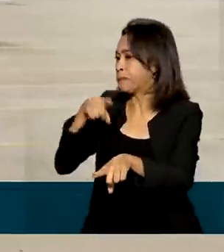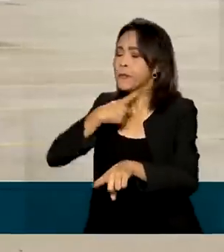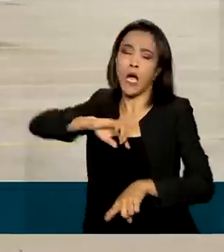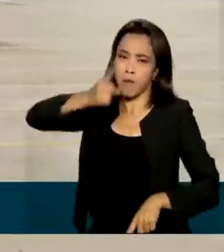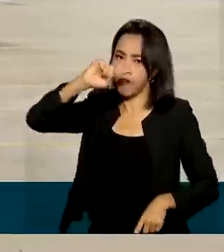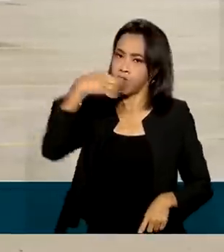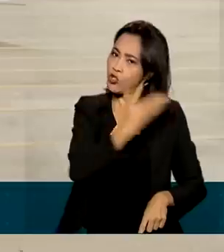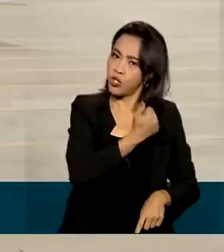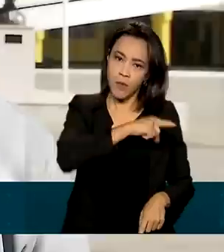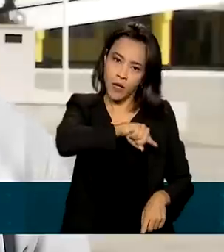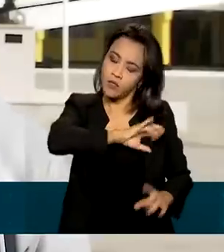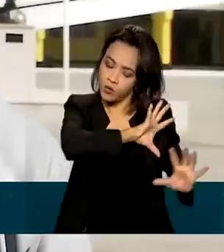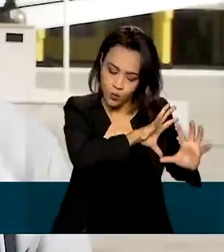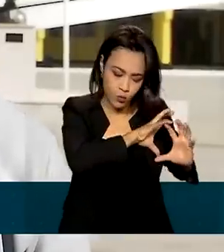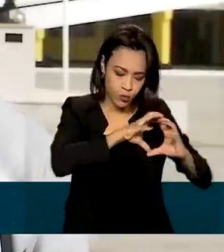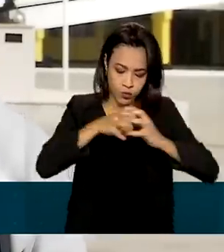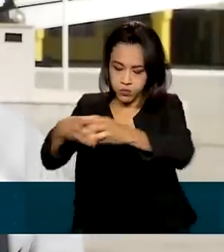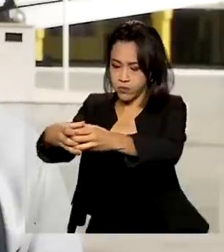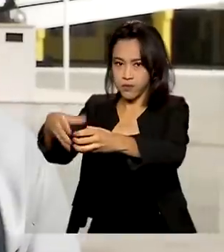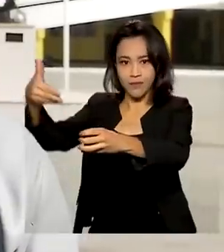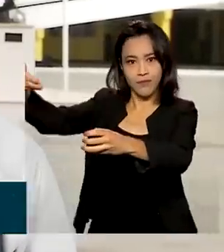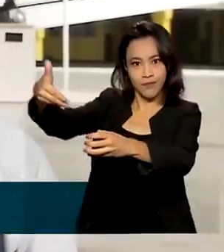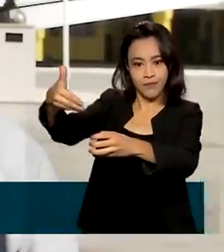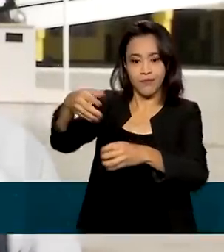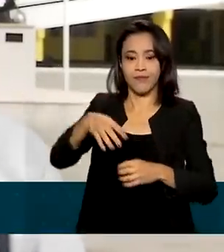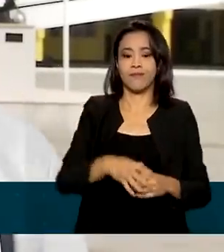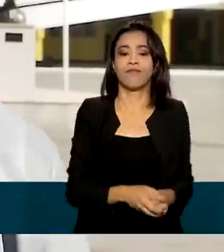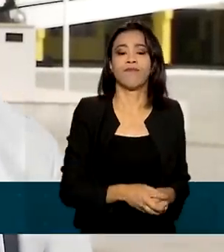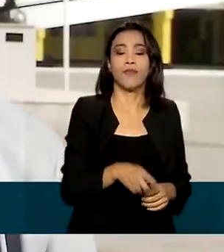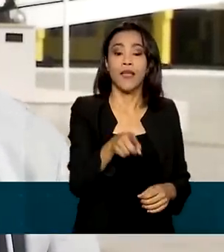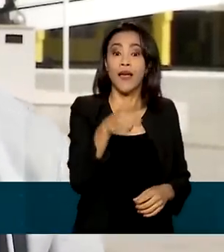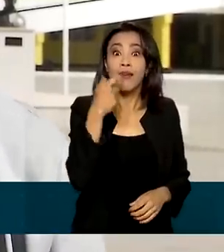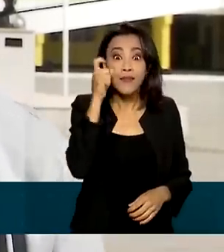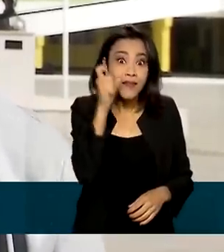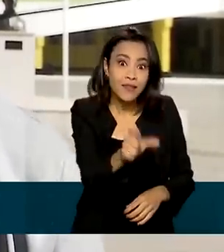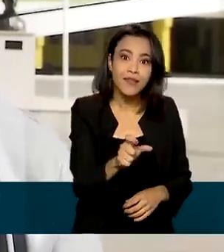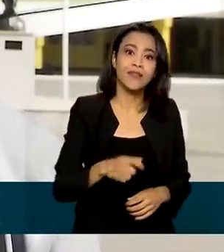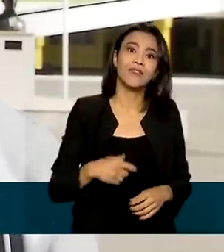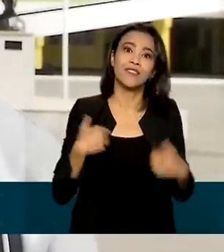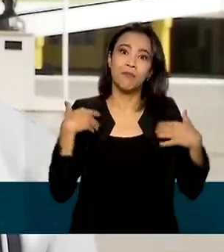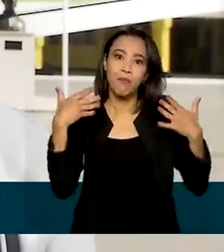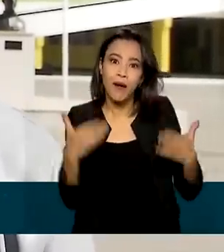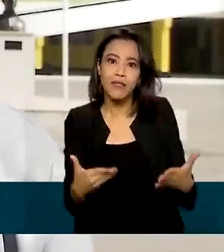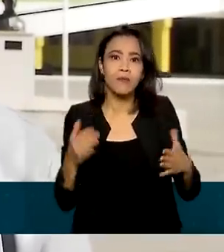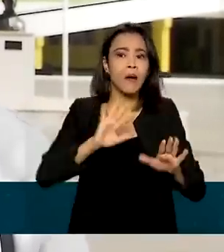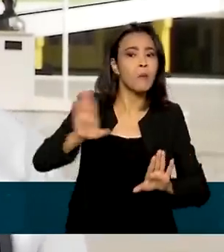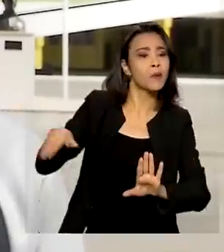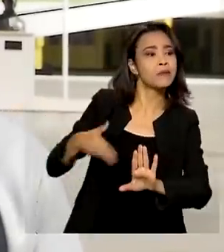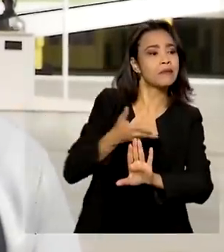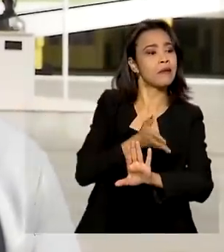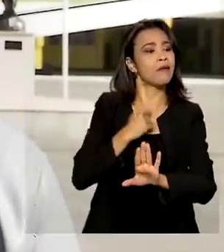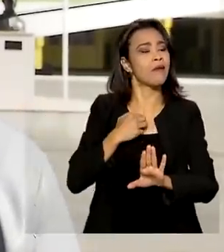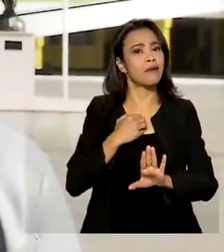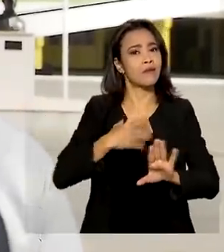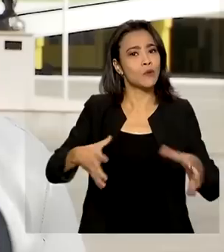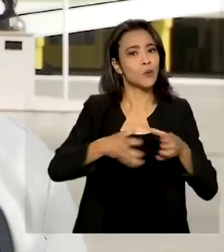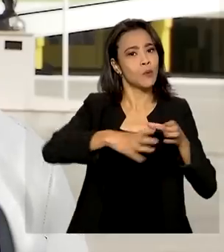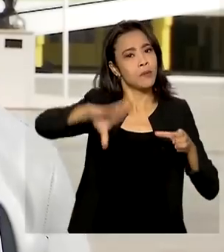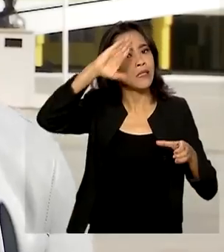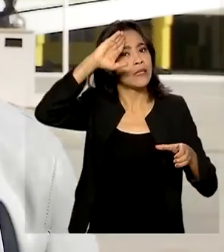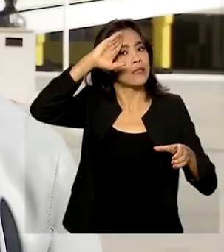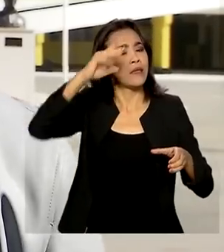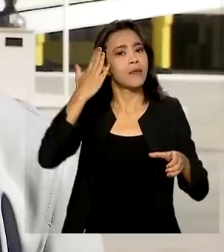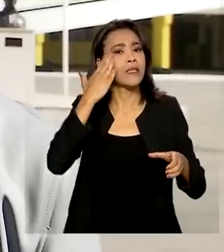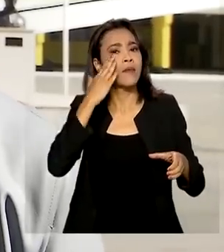segurança pública. Acho super interessante de ter mais participar dos bastidores aqui dos militares. É uma instituição tão